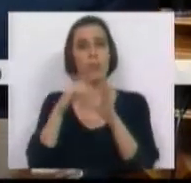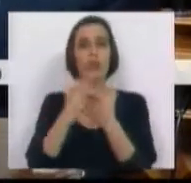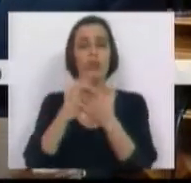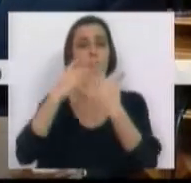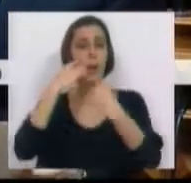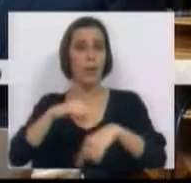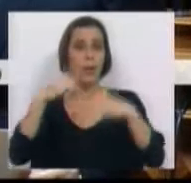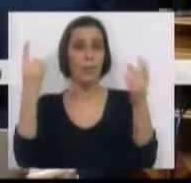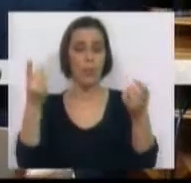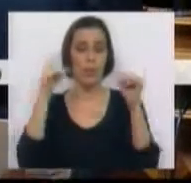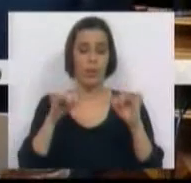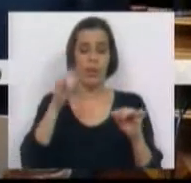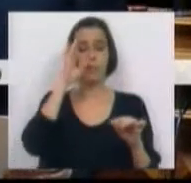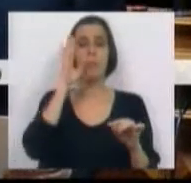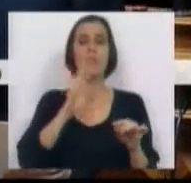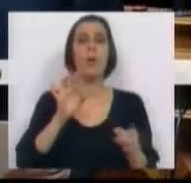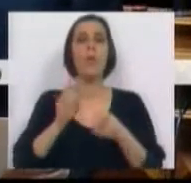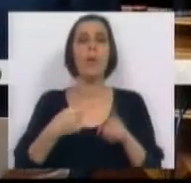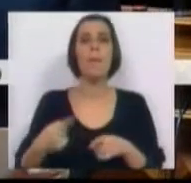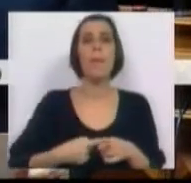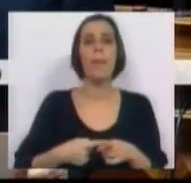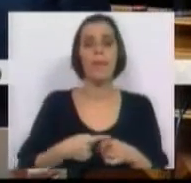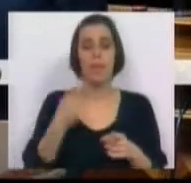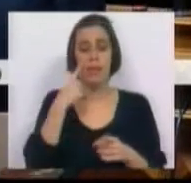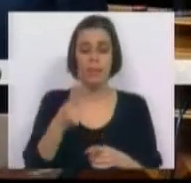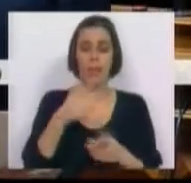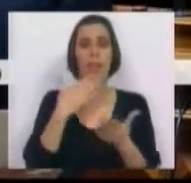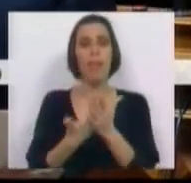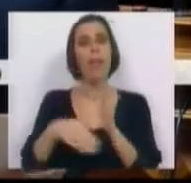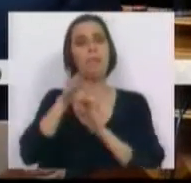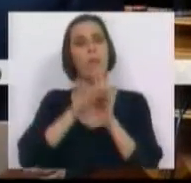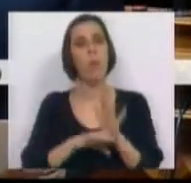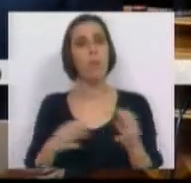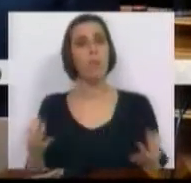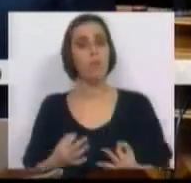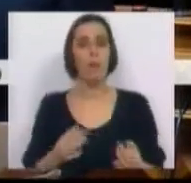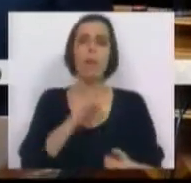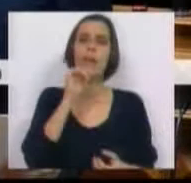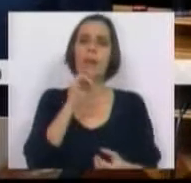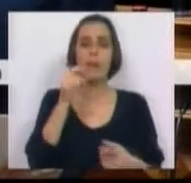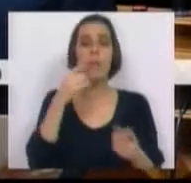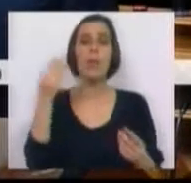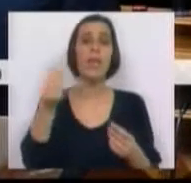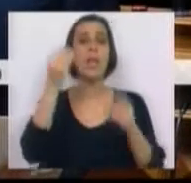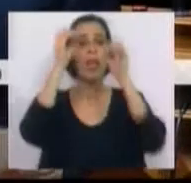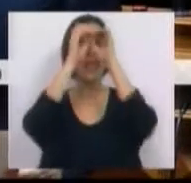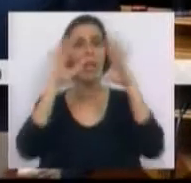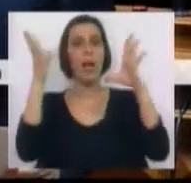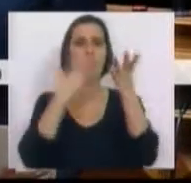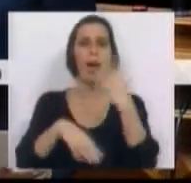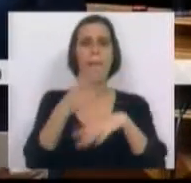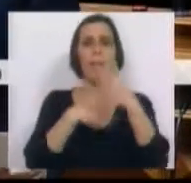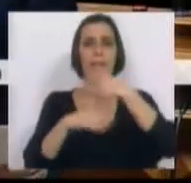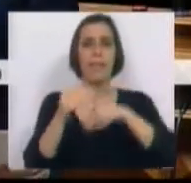a escola pública traduzida no interesse em verem criadas as condições tendencialmente ideais de